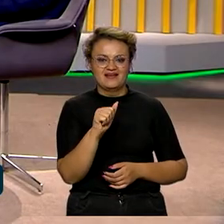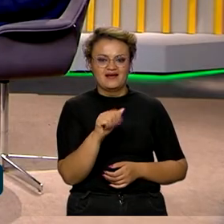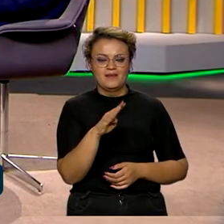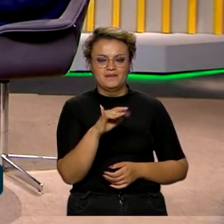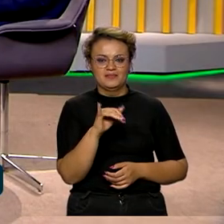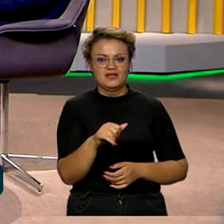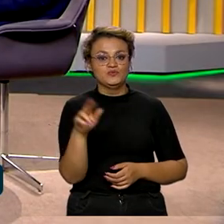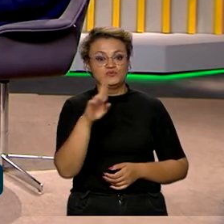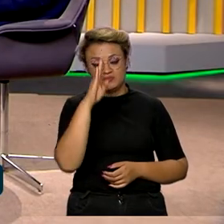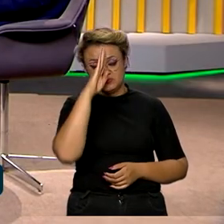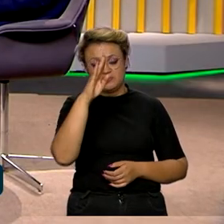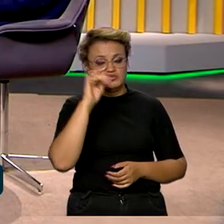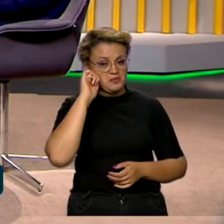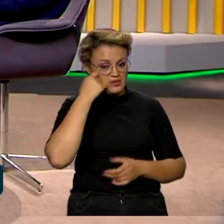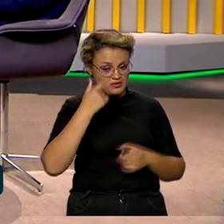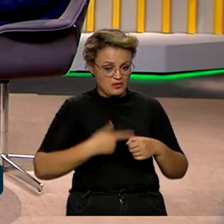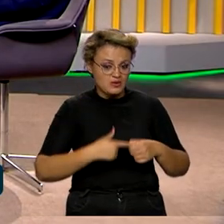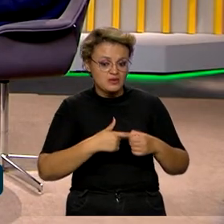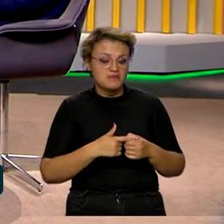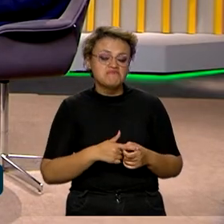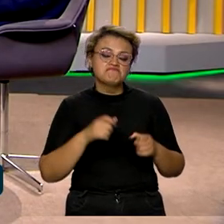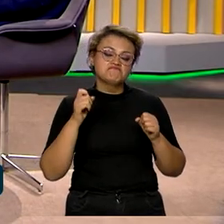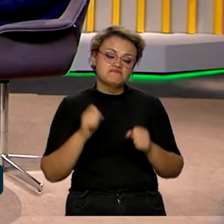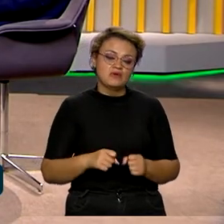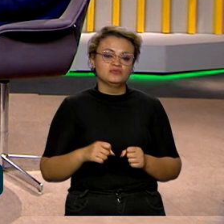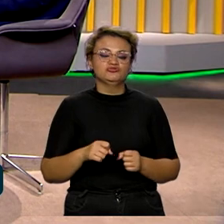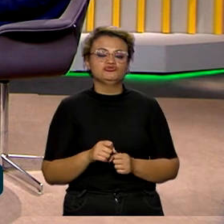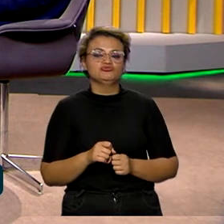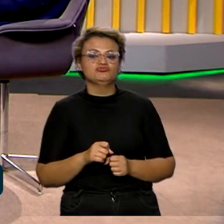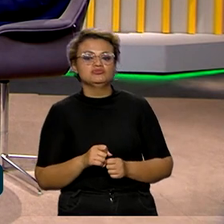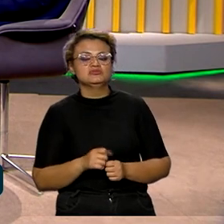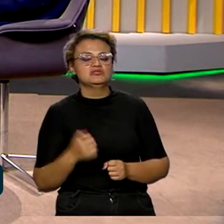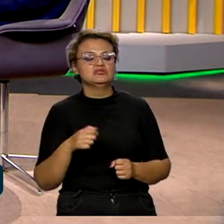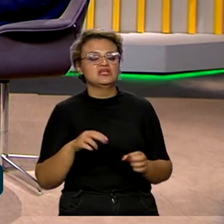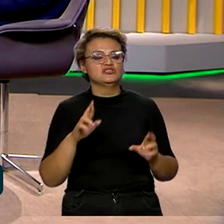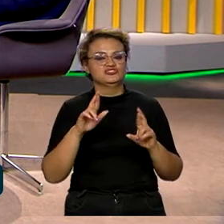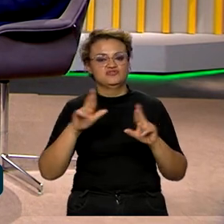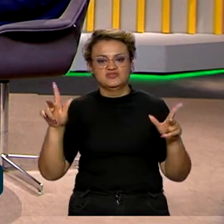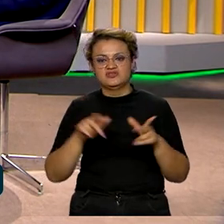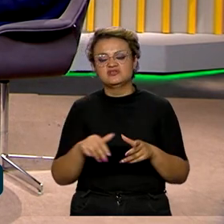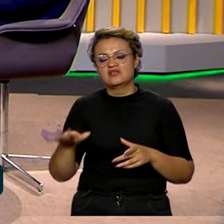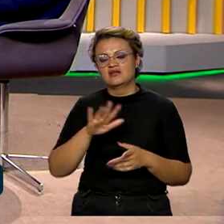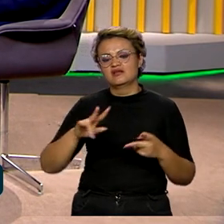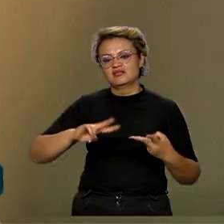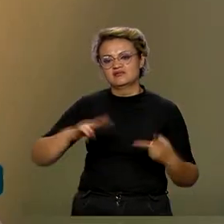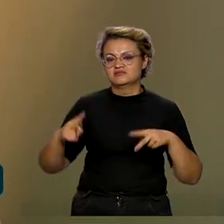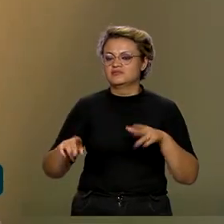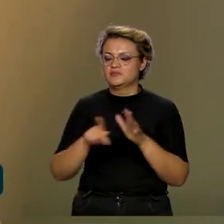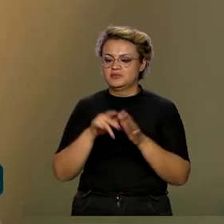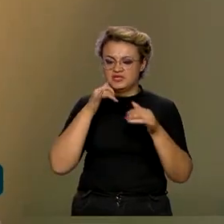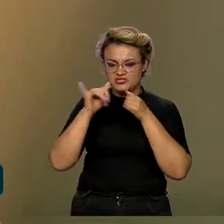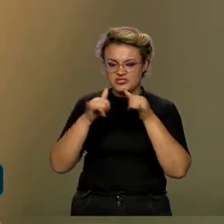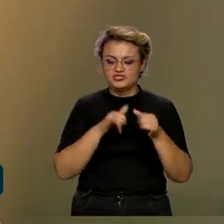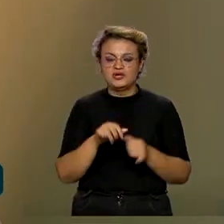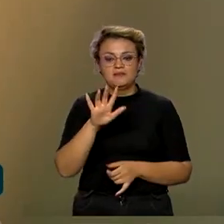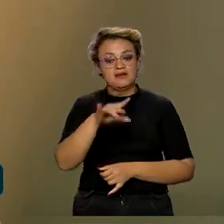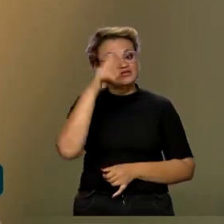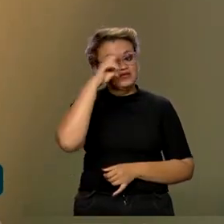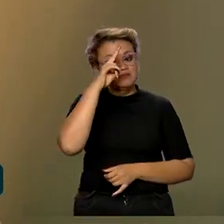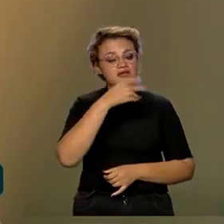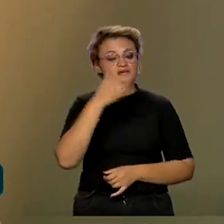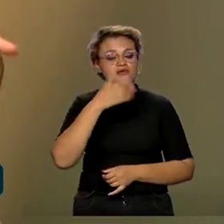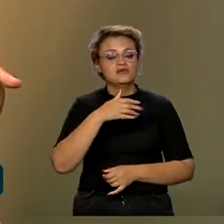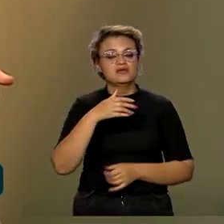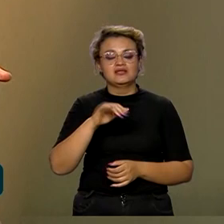algum tipo de, né, enfim, melhor, de divergência no campo da transição energética. Mas não vamos esquecer que a Arábia